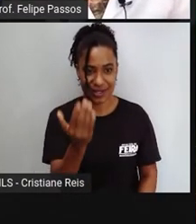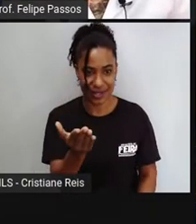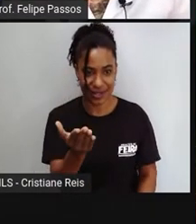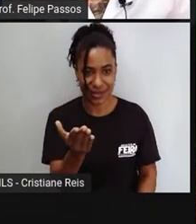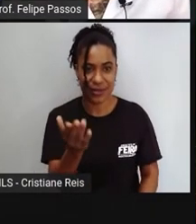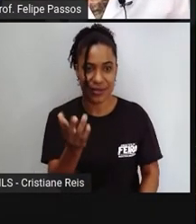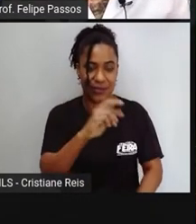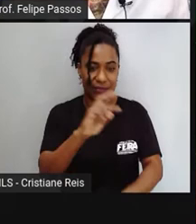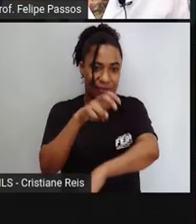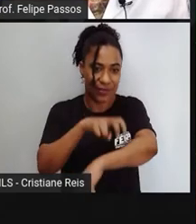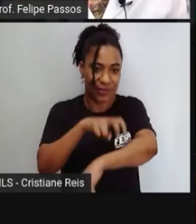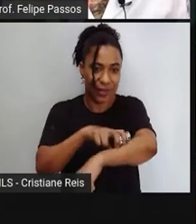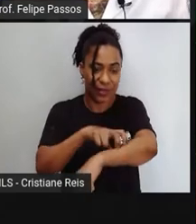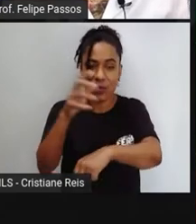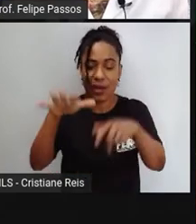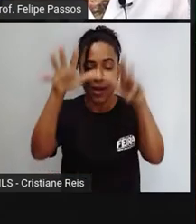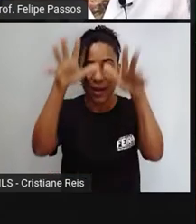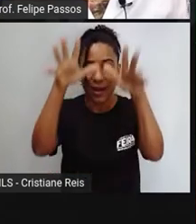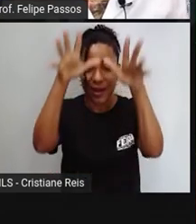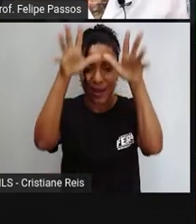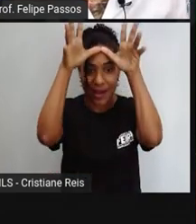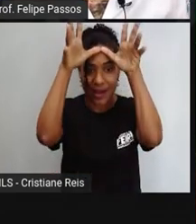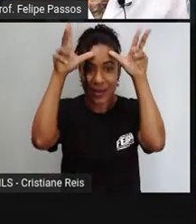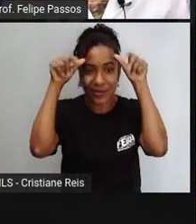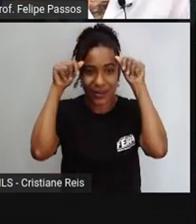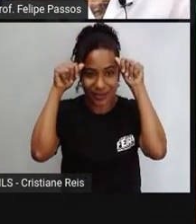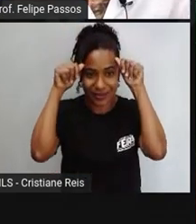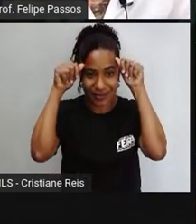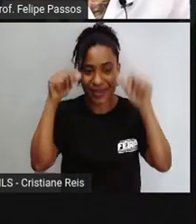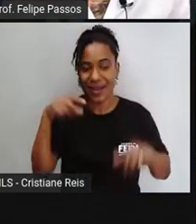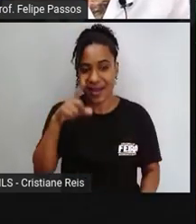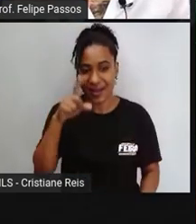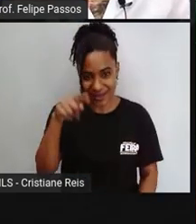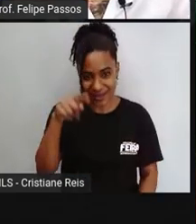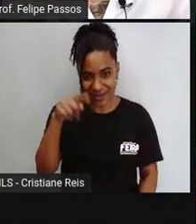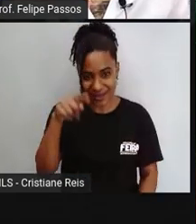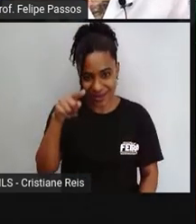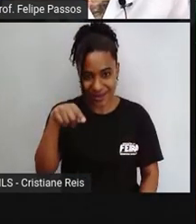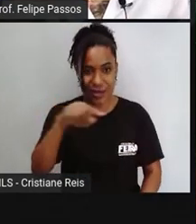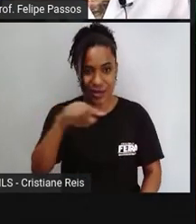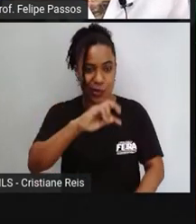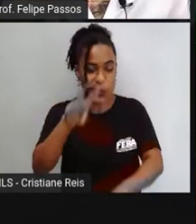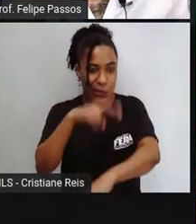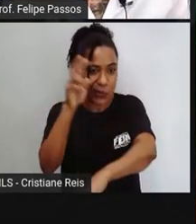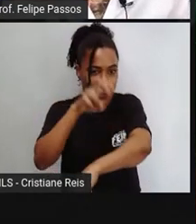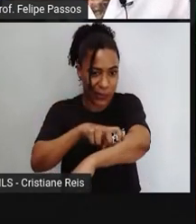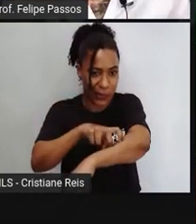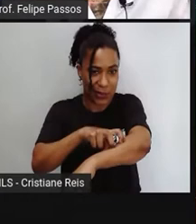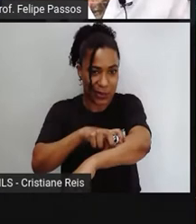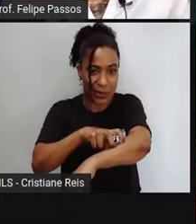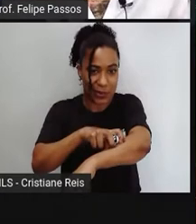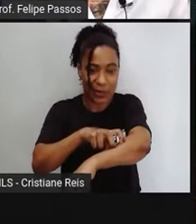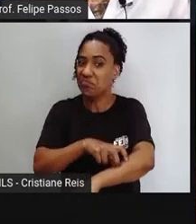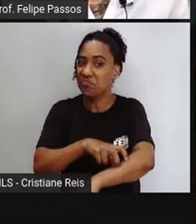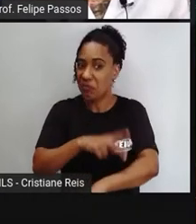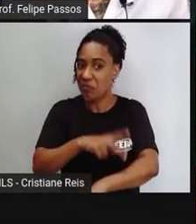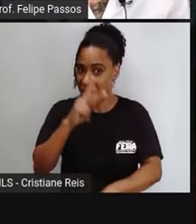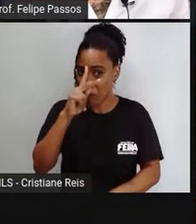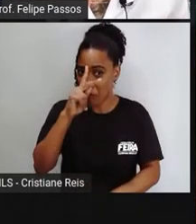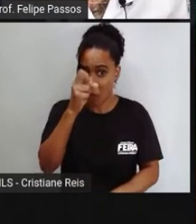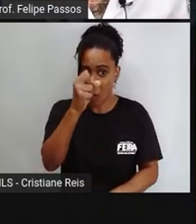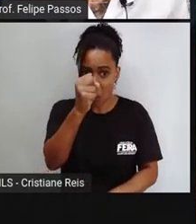Amazônia e o pessoal chama ela também de formiga bala, né? Em inglês, bullet ant. Porque a